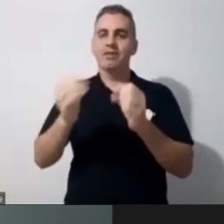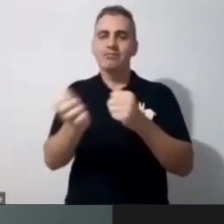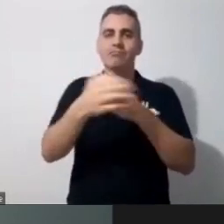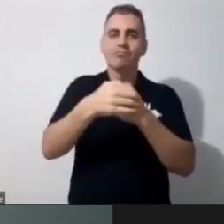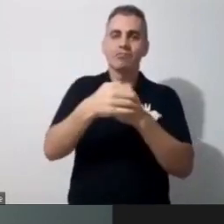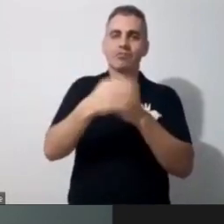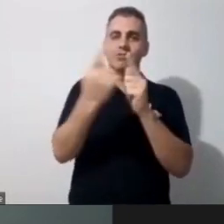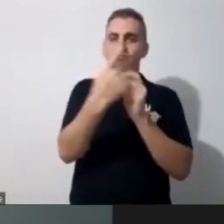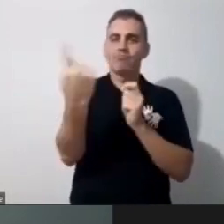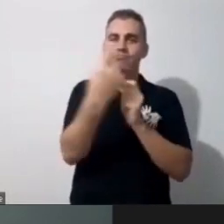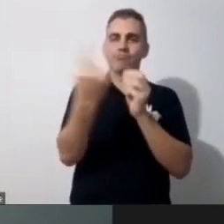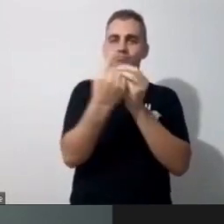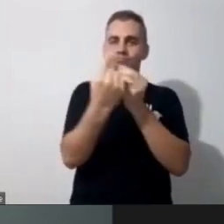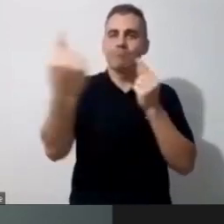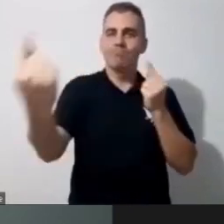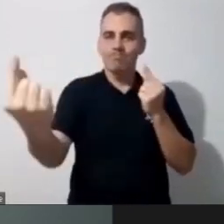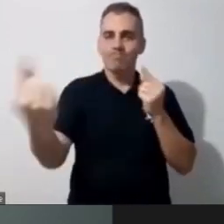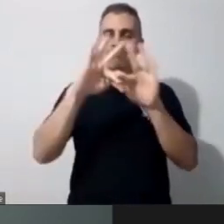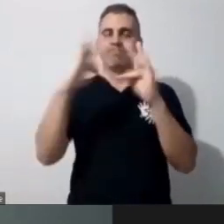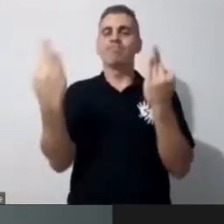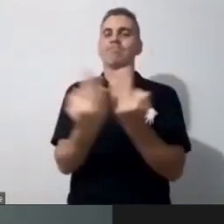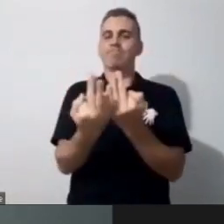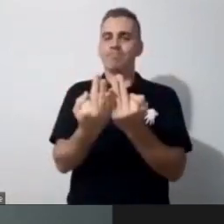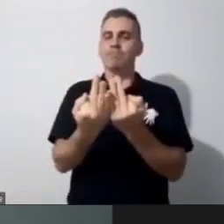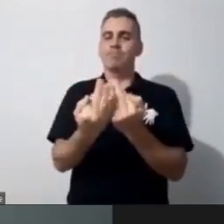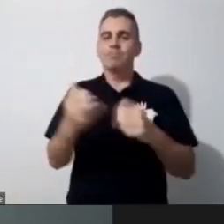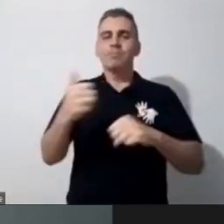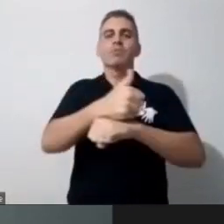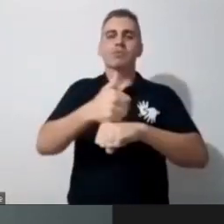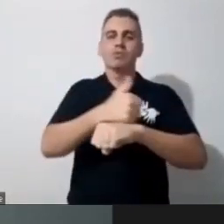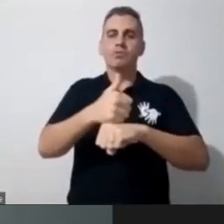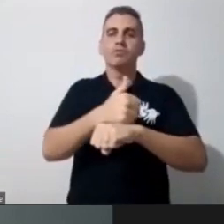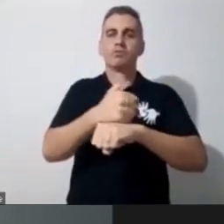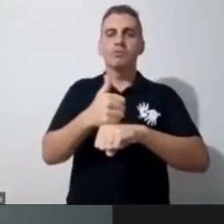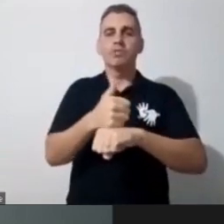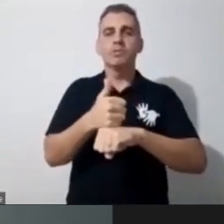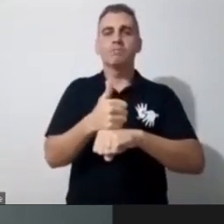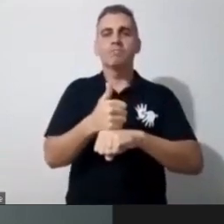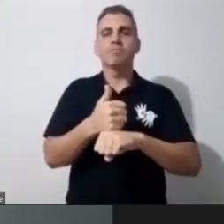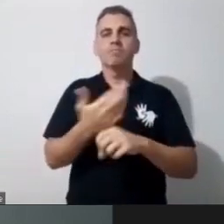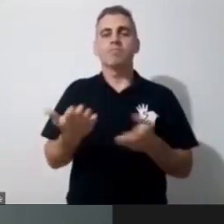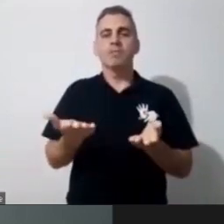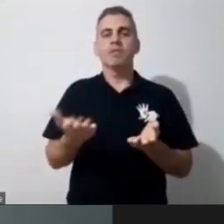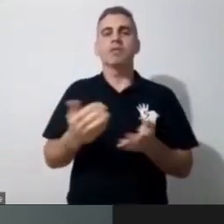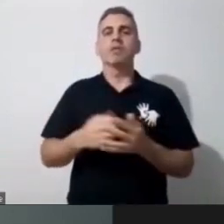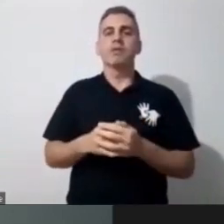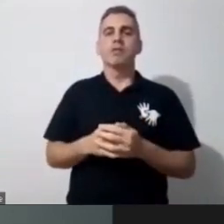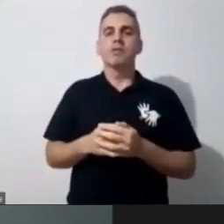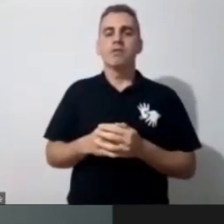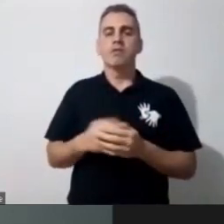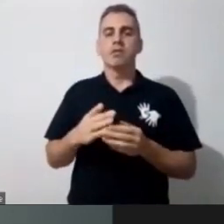Então, o que a gente, enquanto profissional, né, na minha área, no meu caso, então, na supervisão,